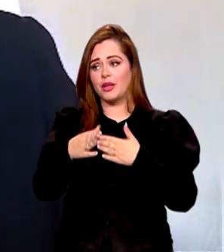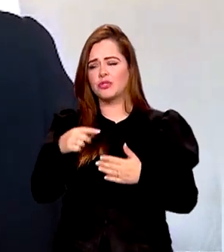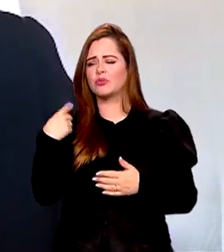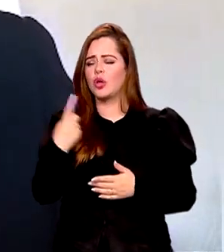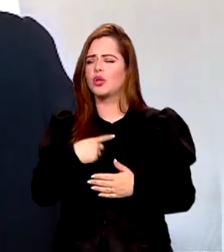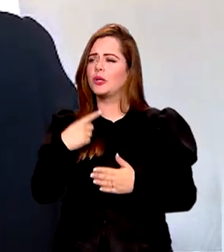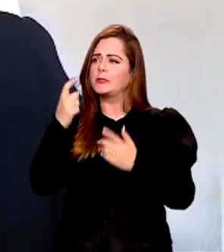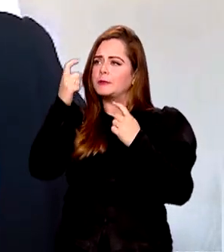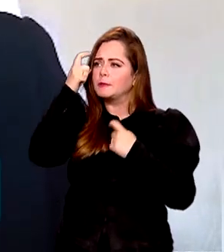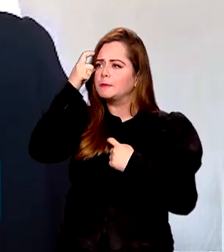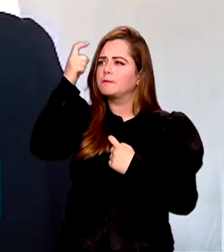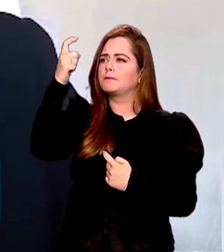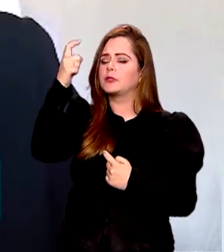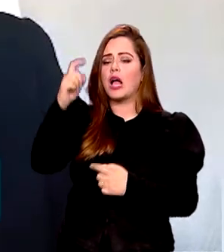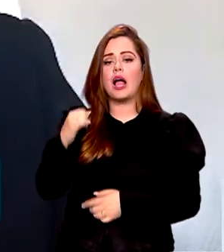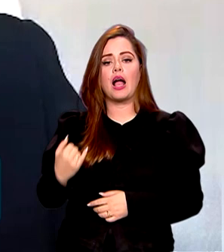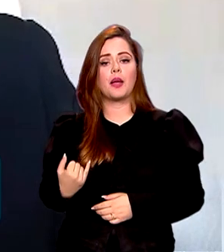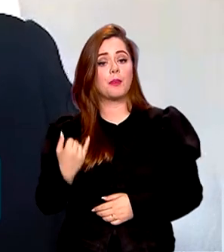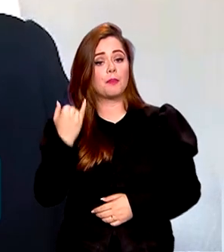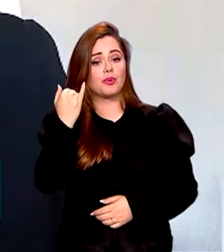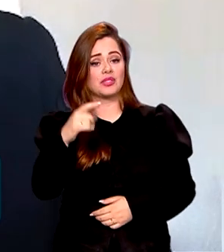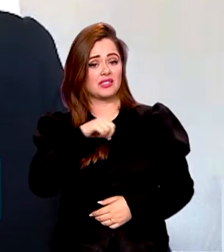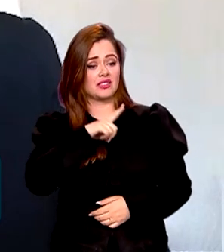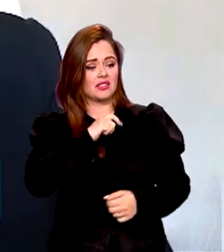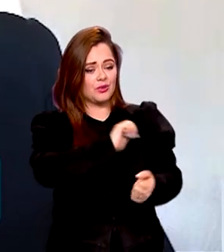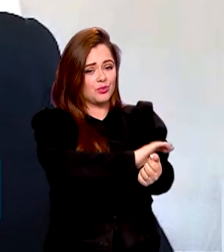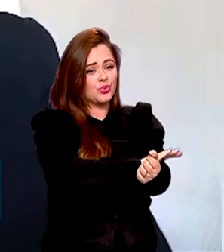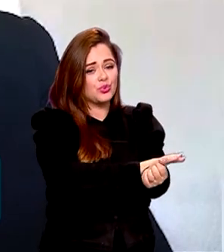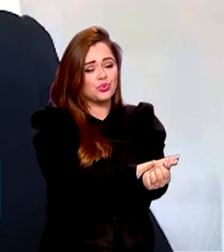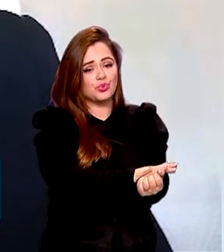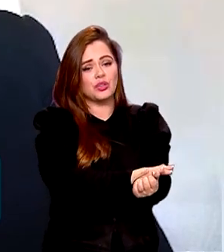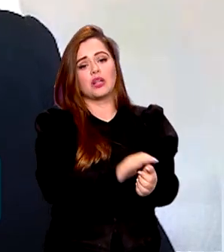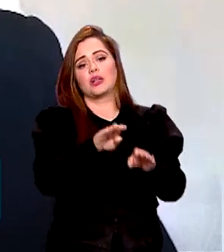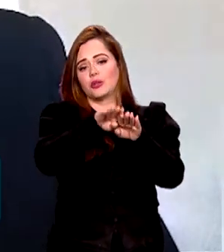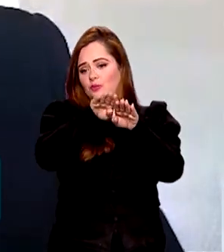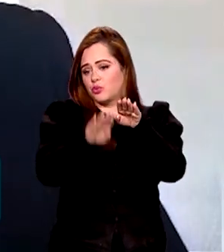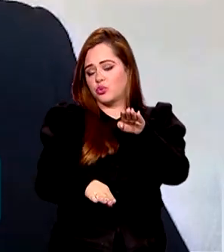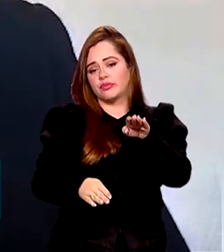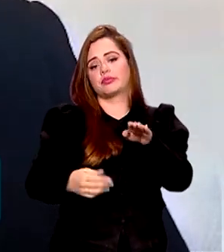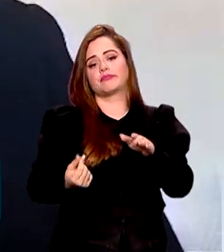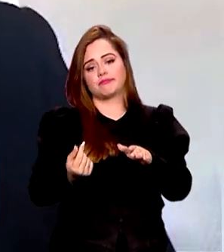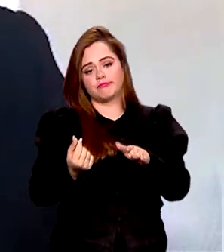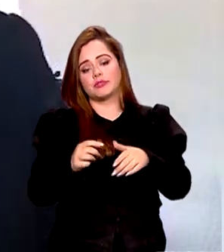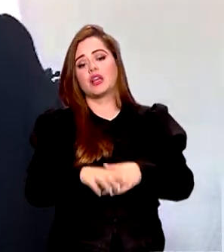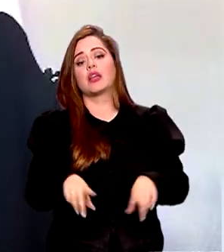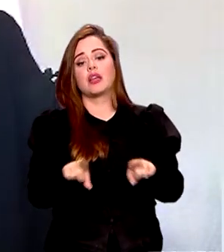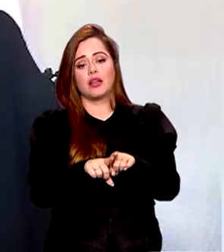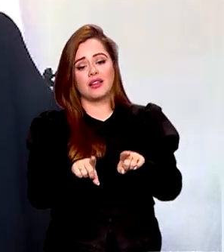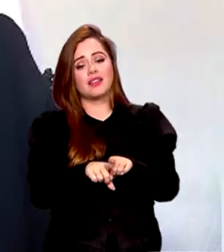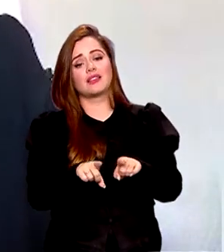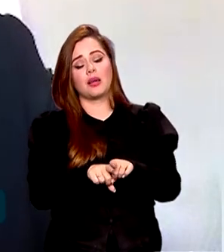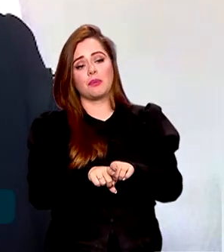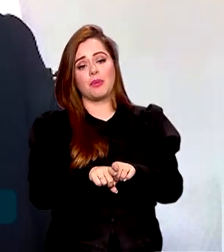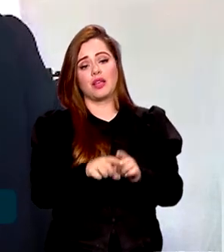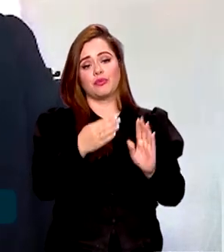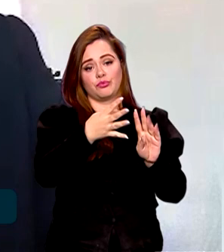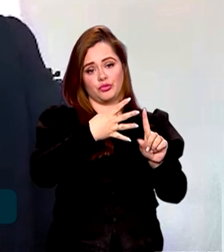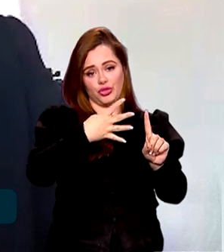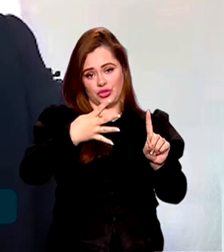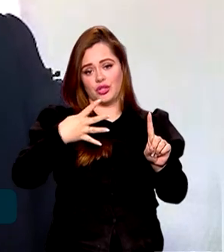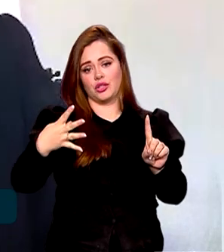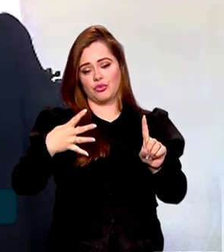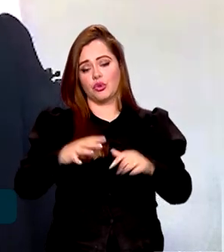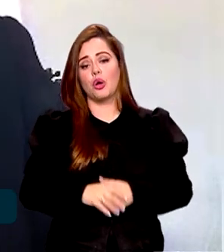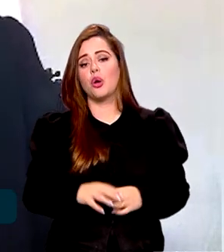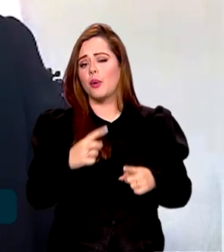a importância que tem o racismo, a desigualdade de classe e também as opressões de gênero, para a gente